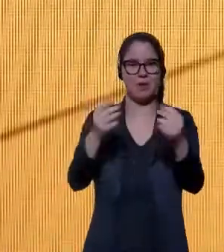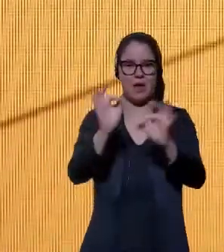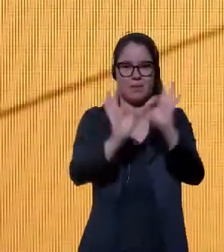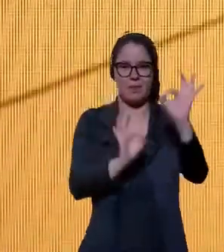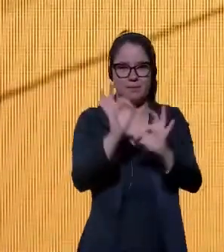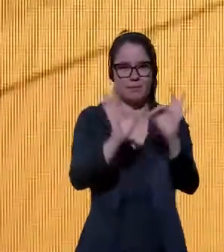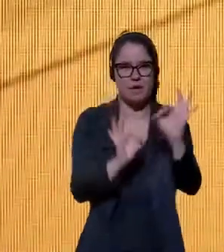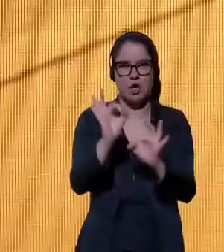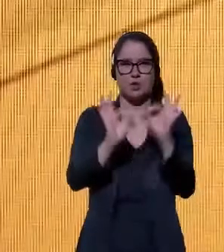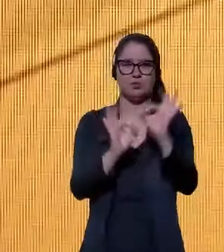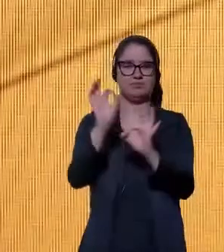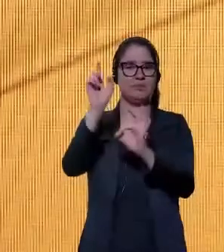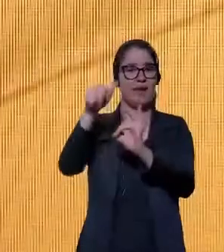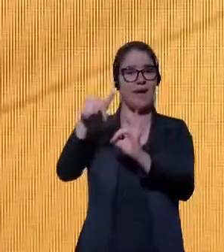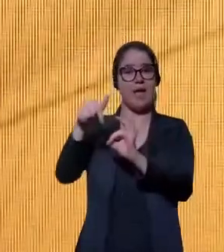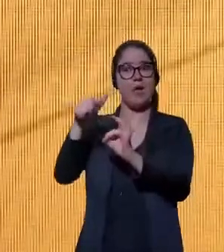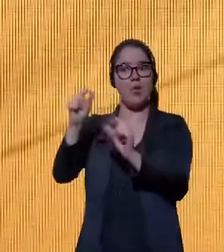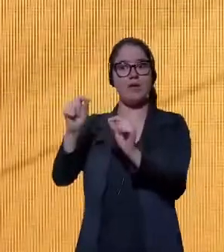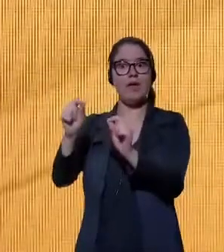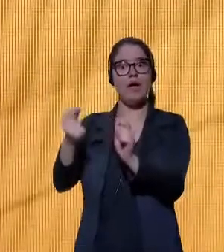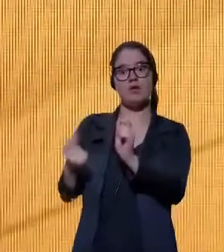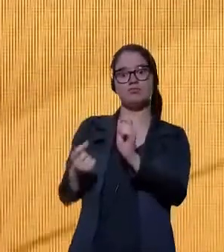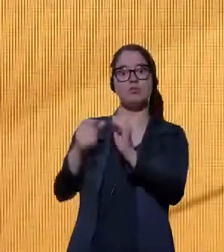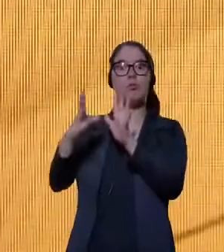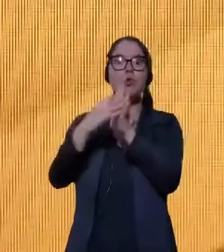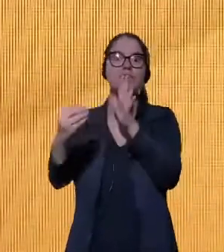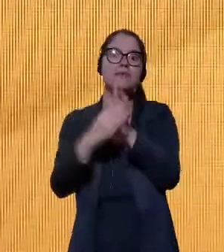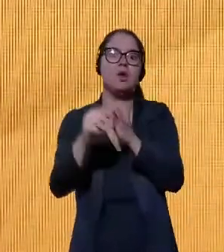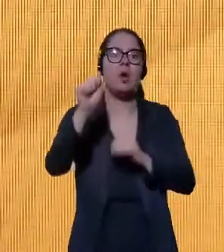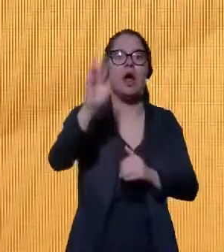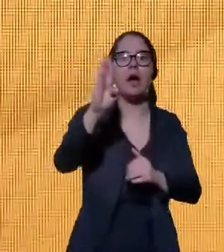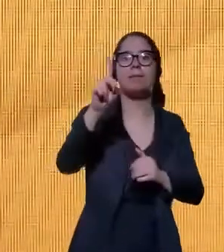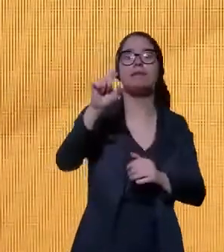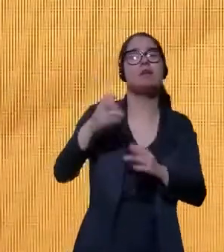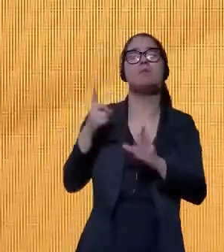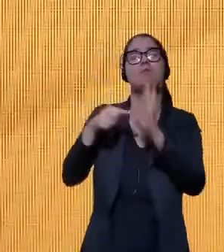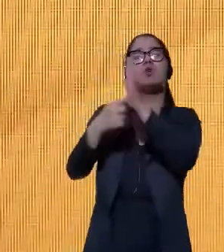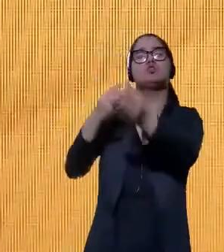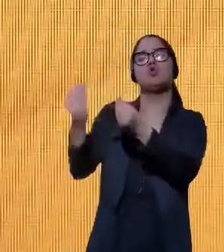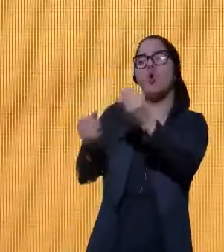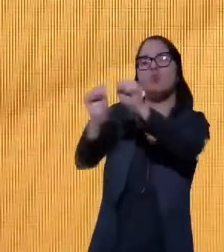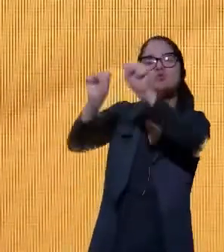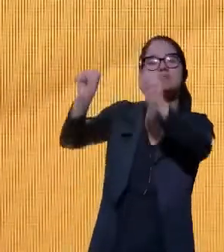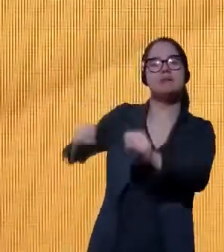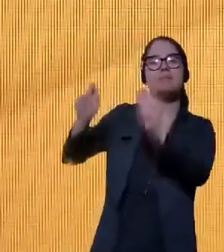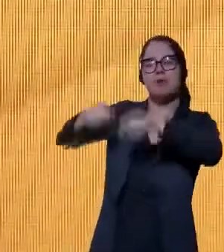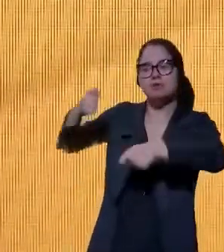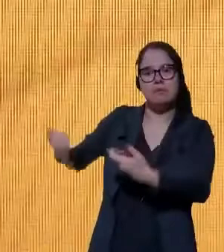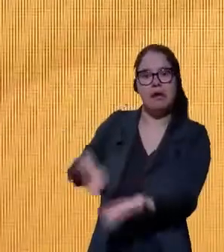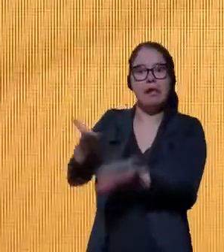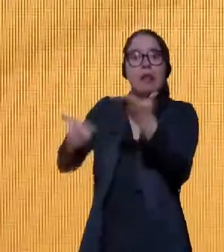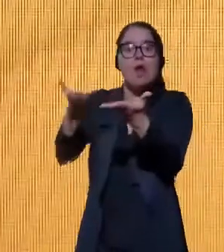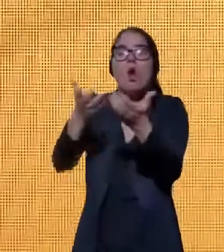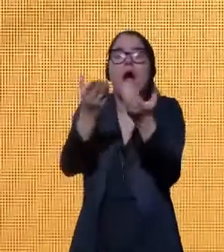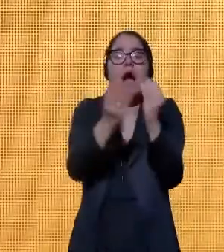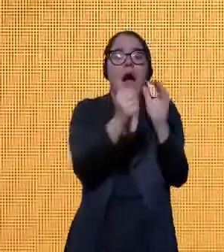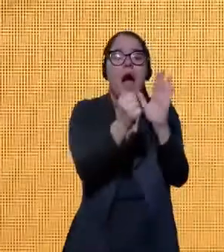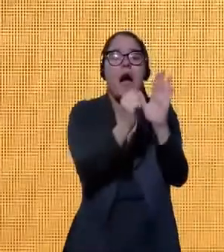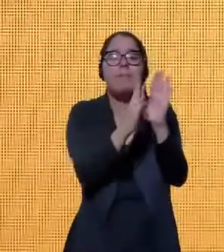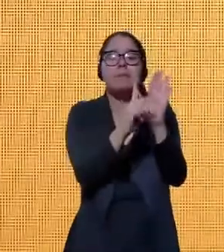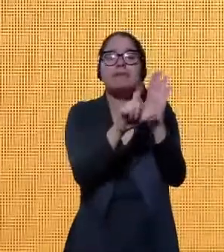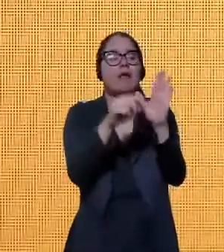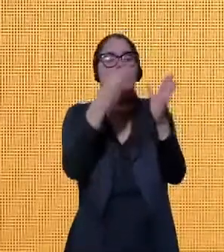para mostrar como o sistema pode promover o financiamento da agenda de desenvolvimento